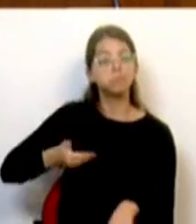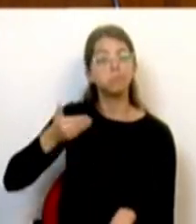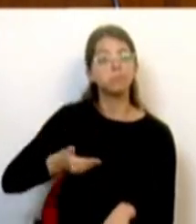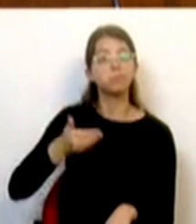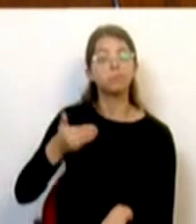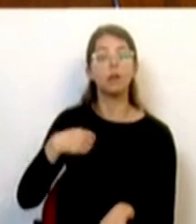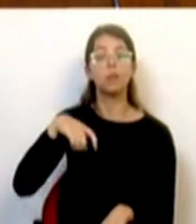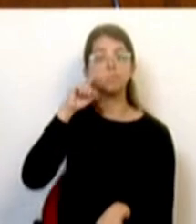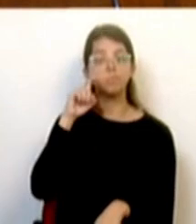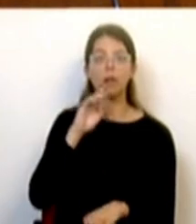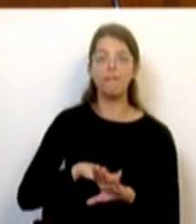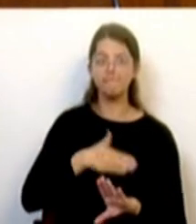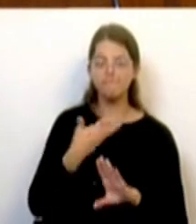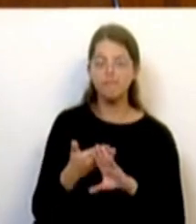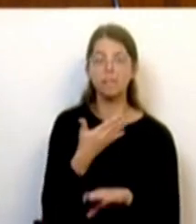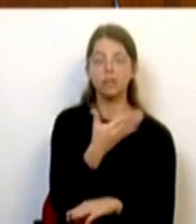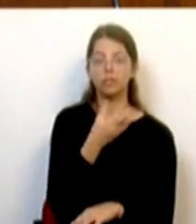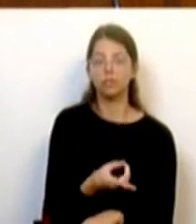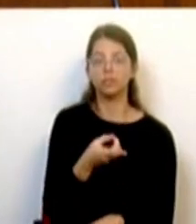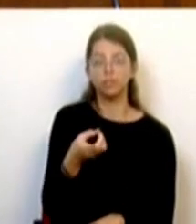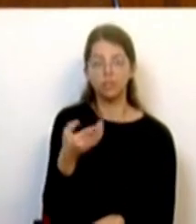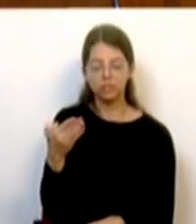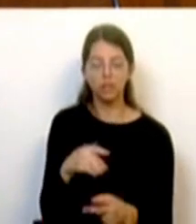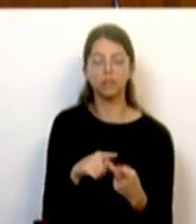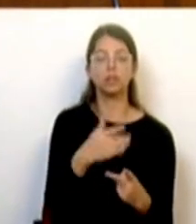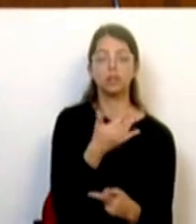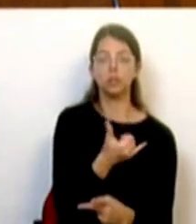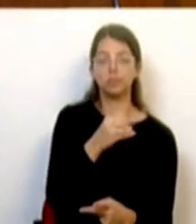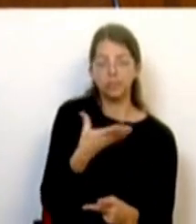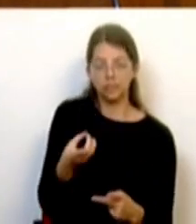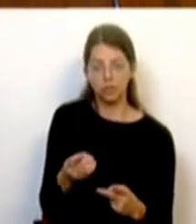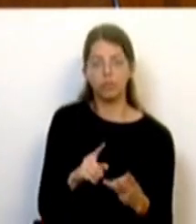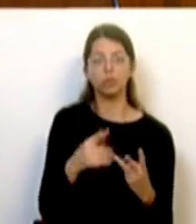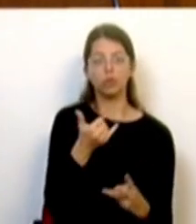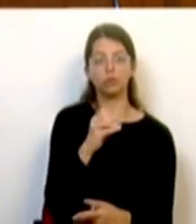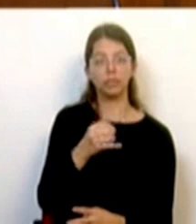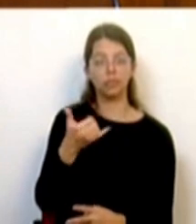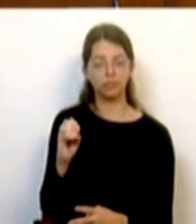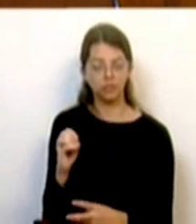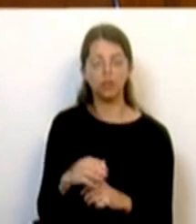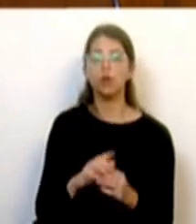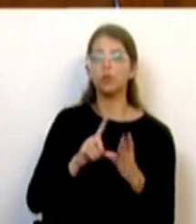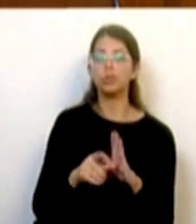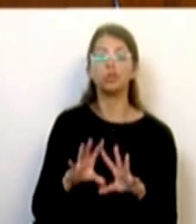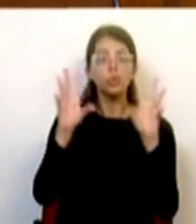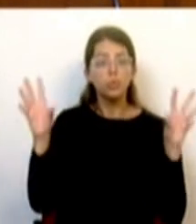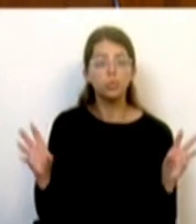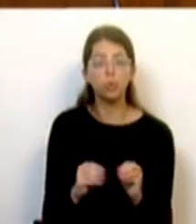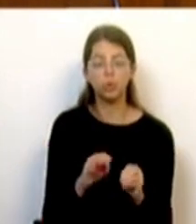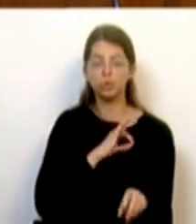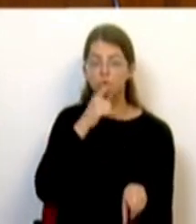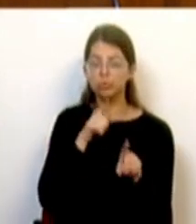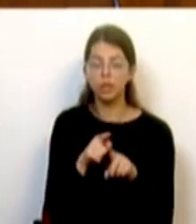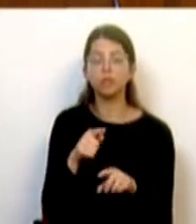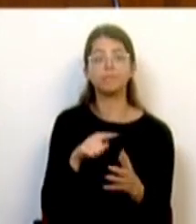a proteção foi reforçada em 1997, 2019, 2020. Todos os projetos, Sras. e Srs. Deputados,